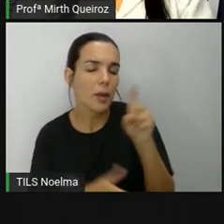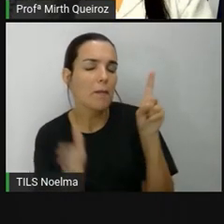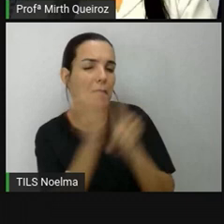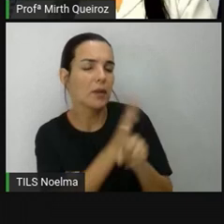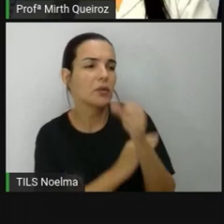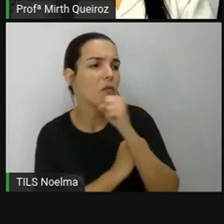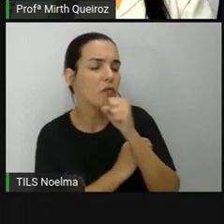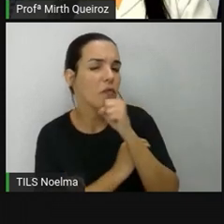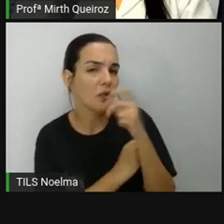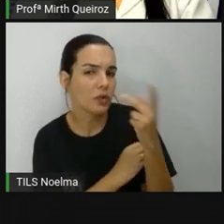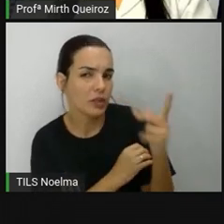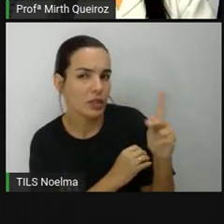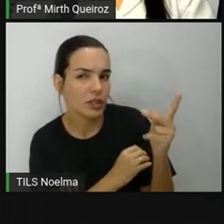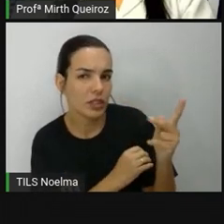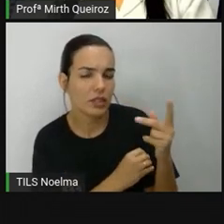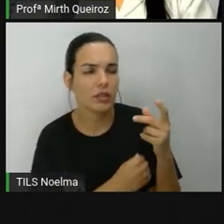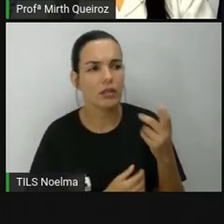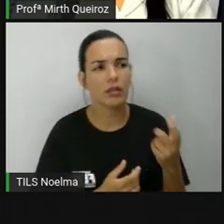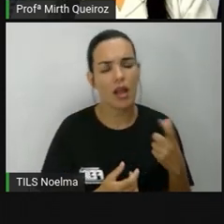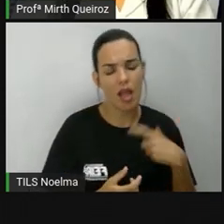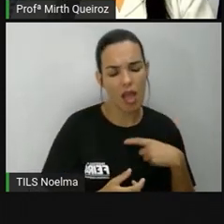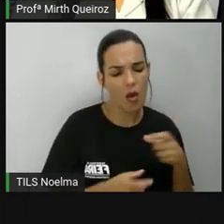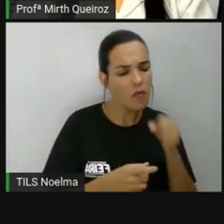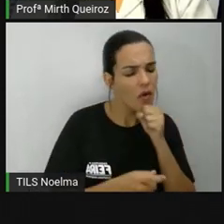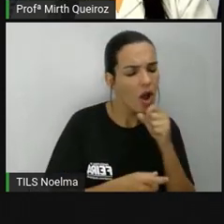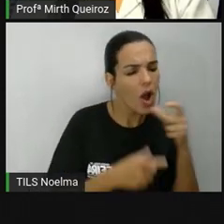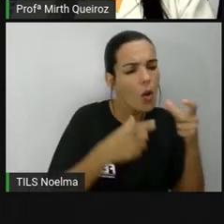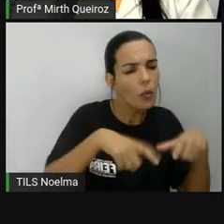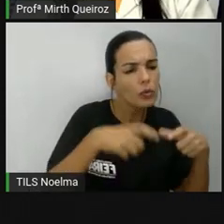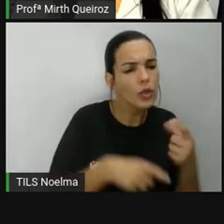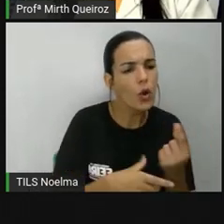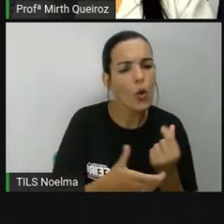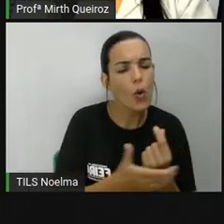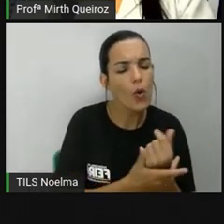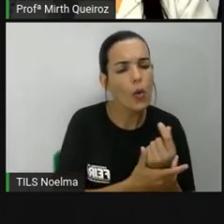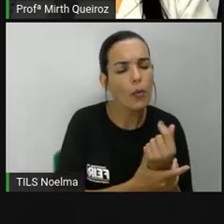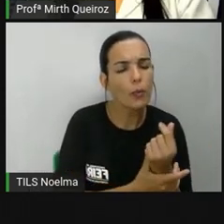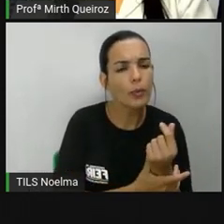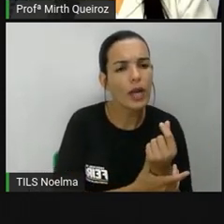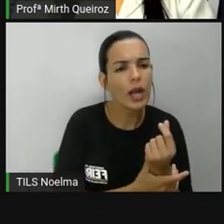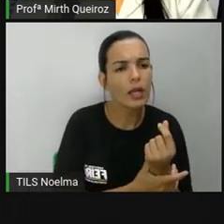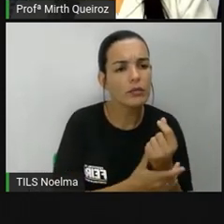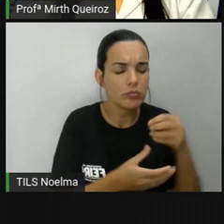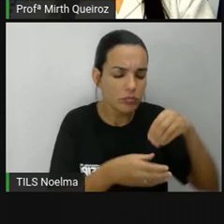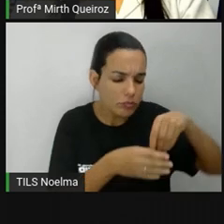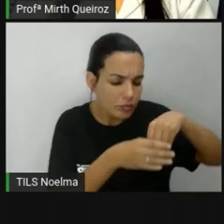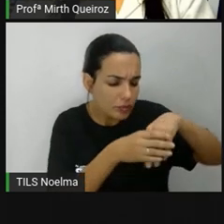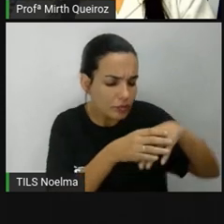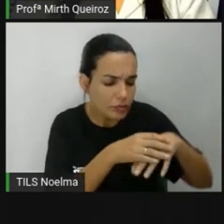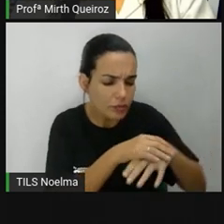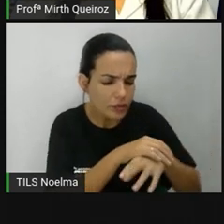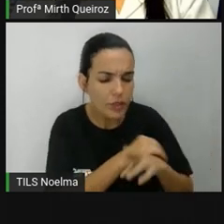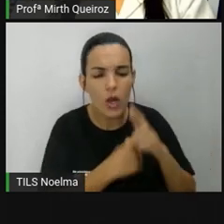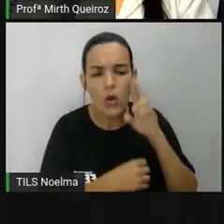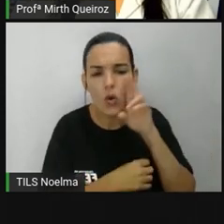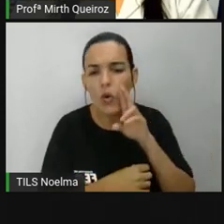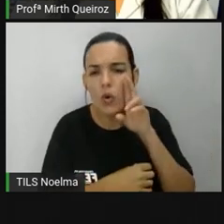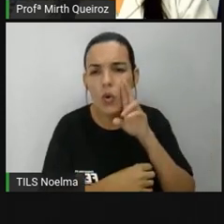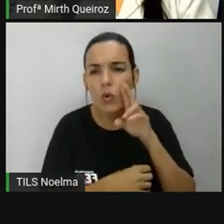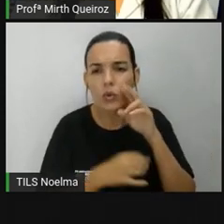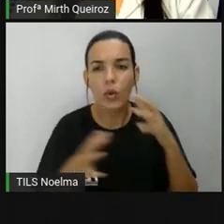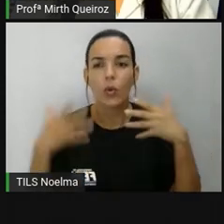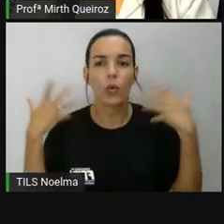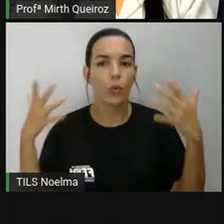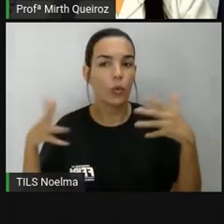Vô, onde posso comprar sementes de rosas dos ventos? O avô olhou sério para o